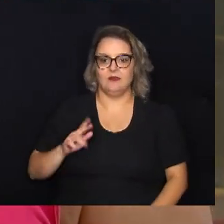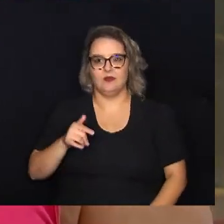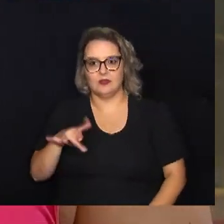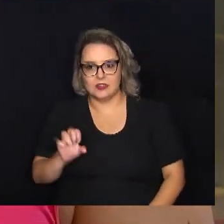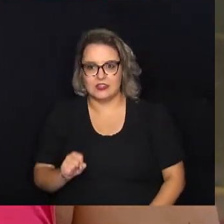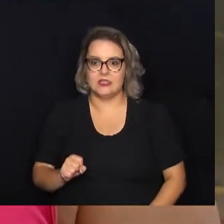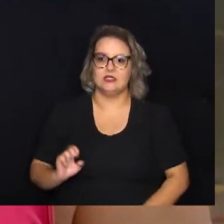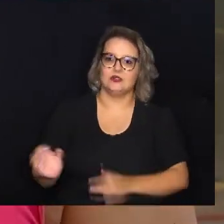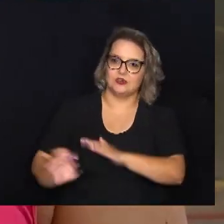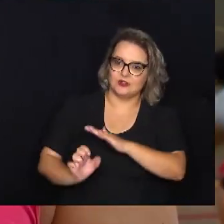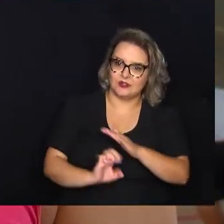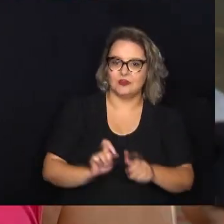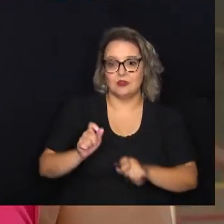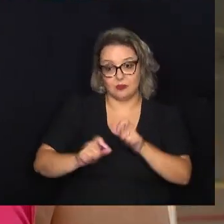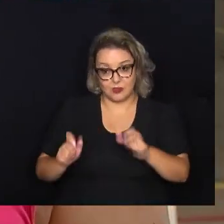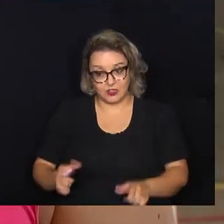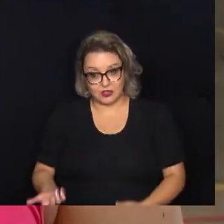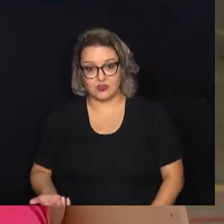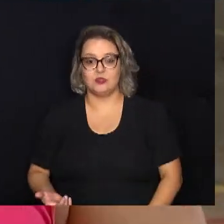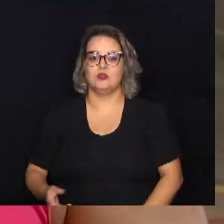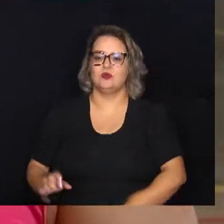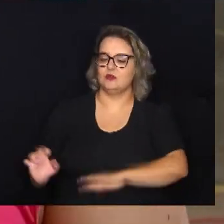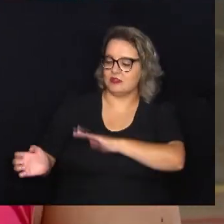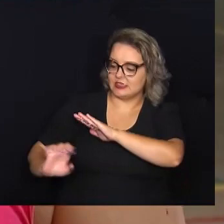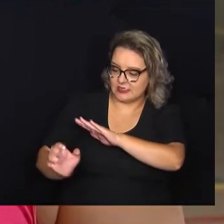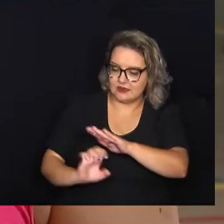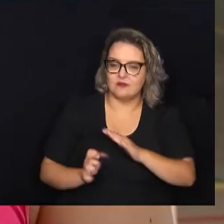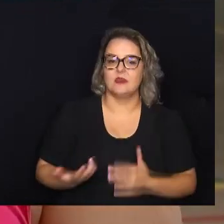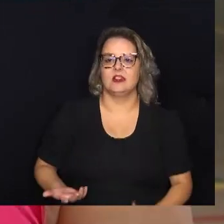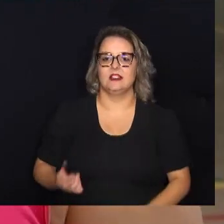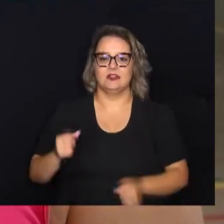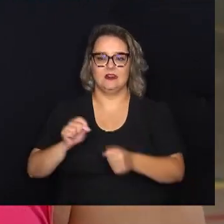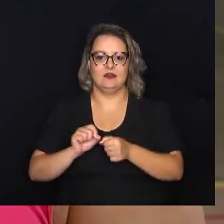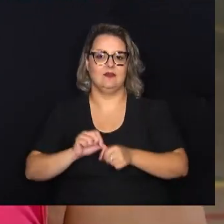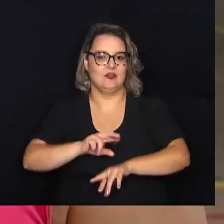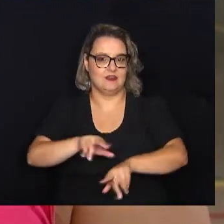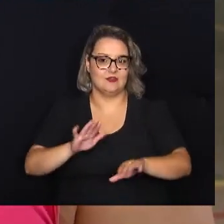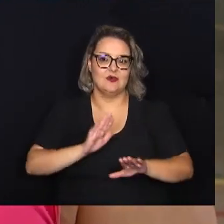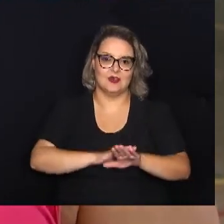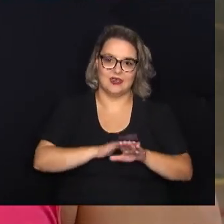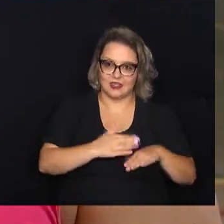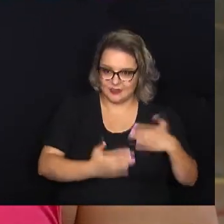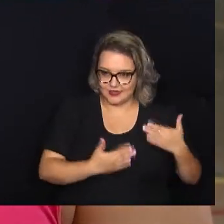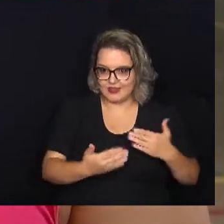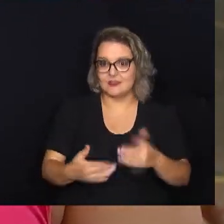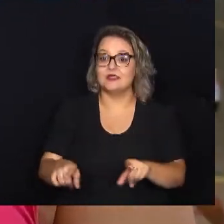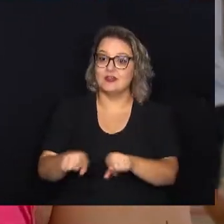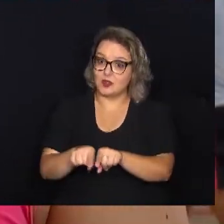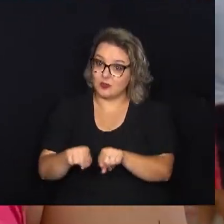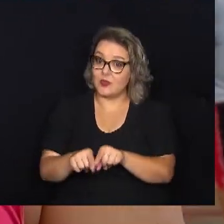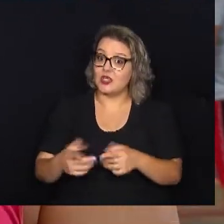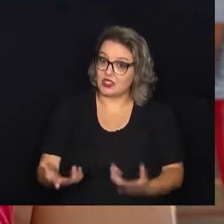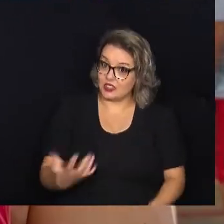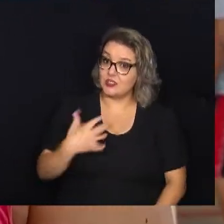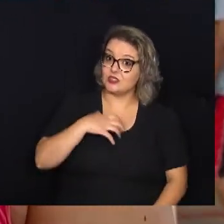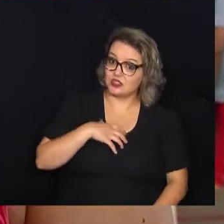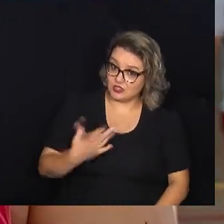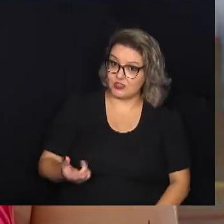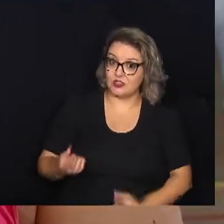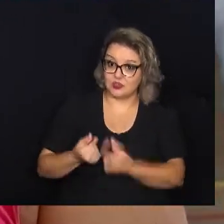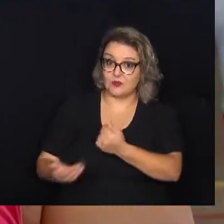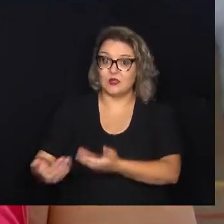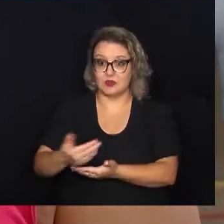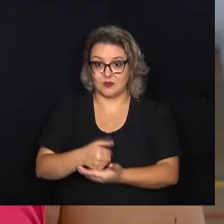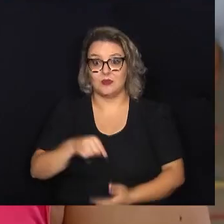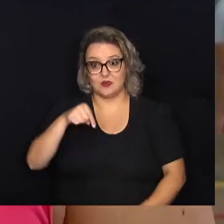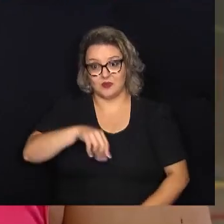de empresas, pessoas jurídicas, pessoas físicas. A gente faz diversas ações ao longo do ano também, que são formas da gente captar recursos aqui